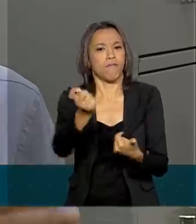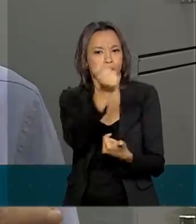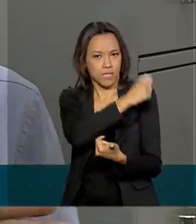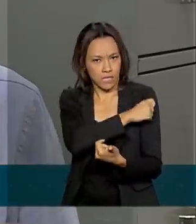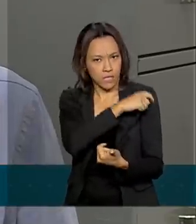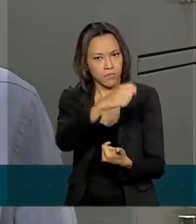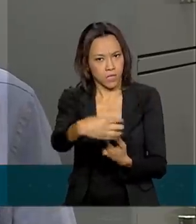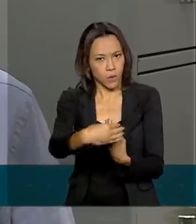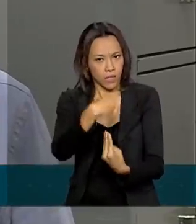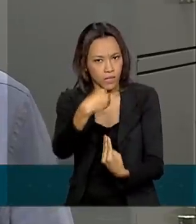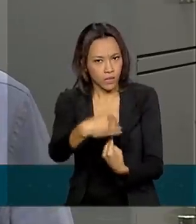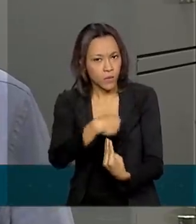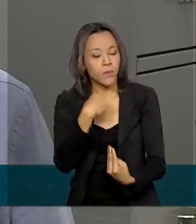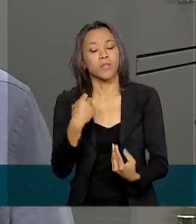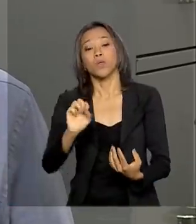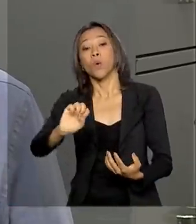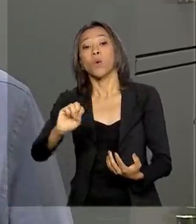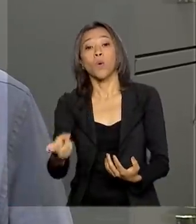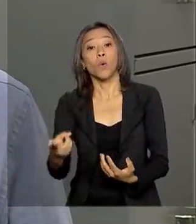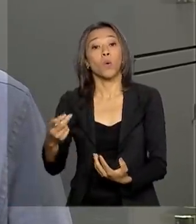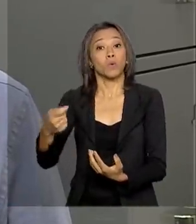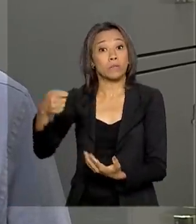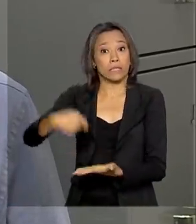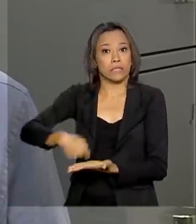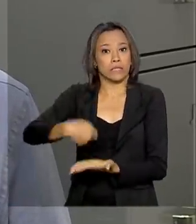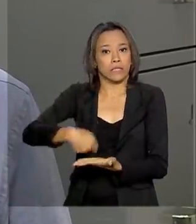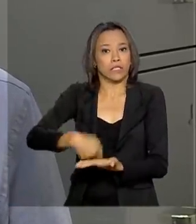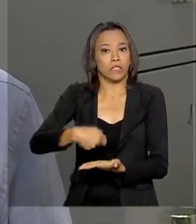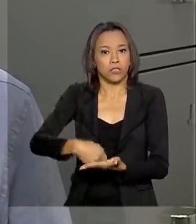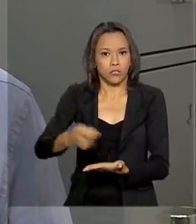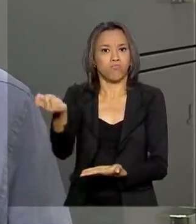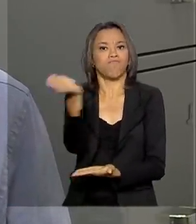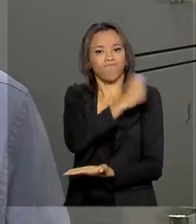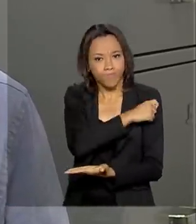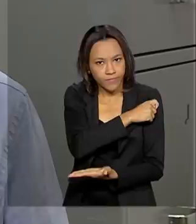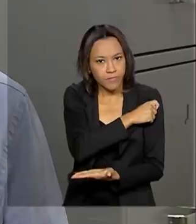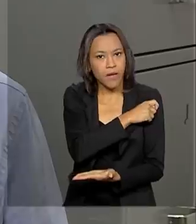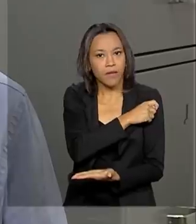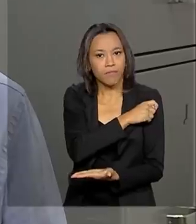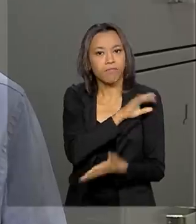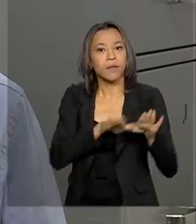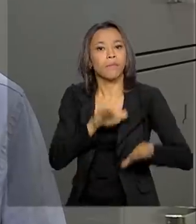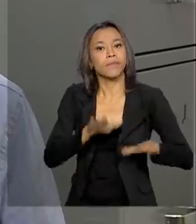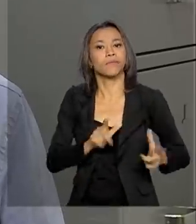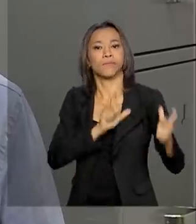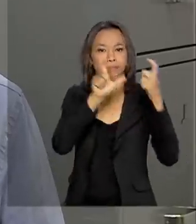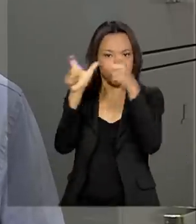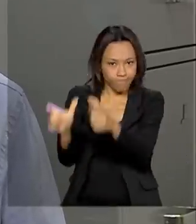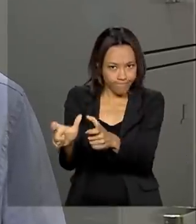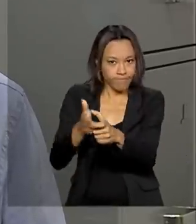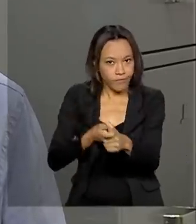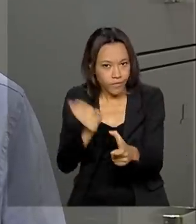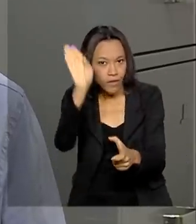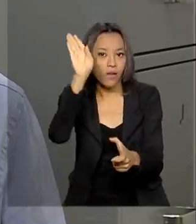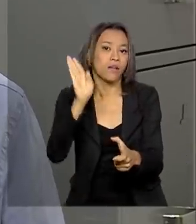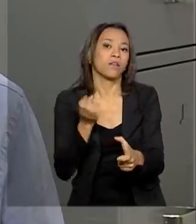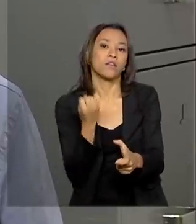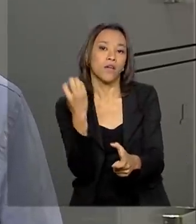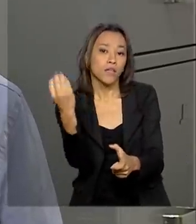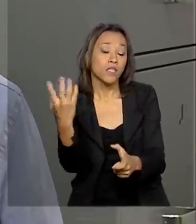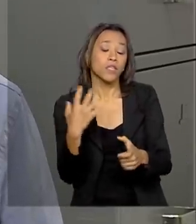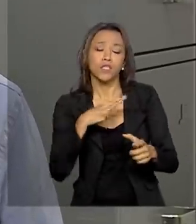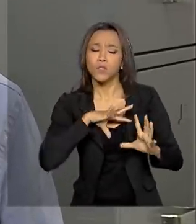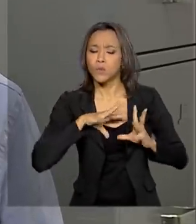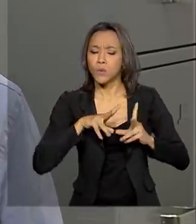exigidas para o seu destino e todas as recomendações voltadas